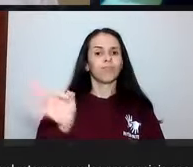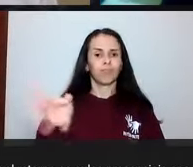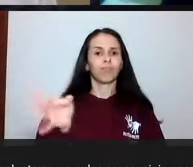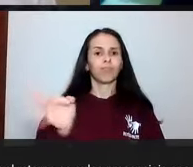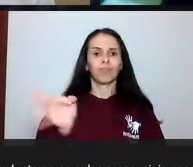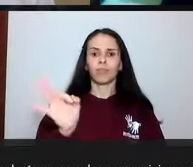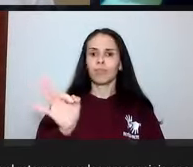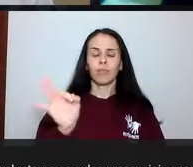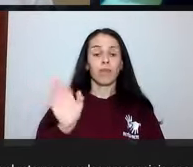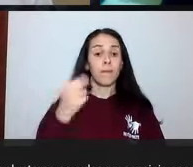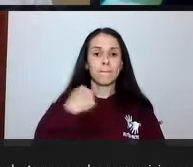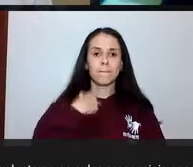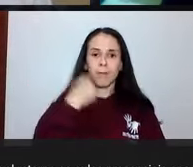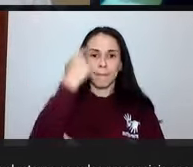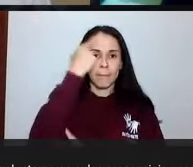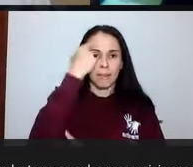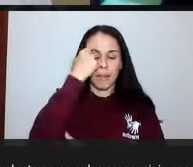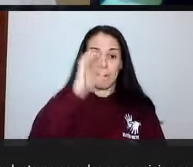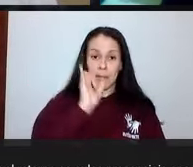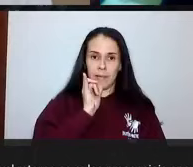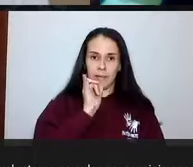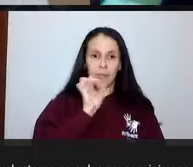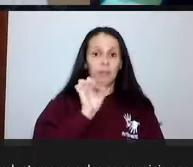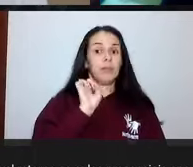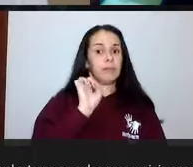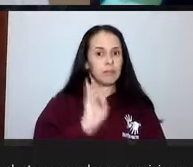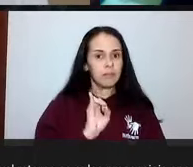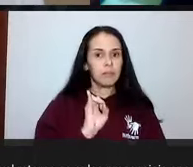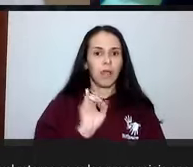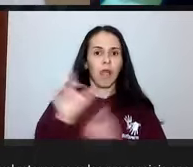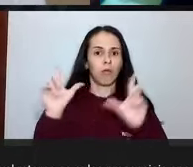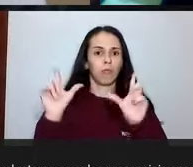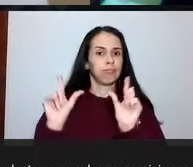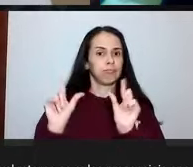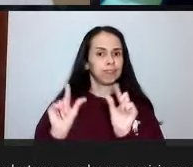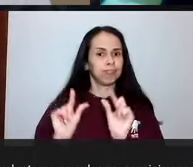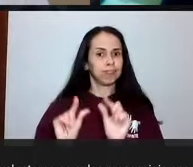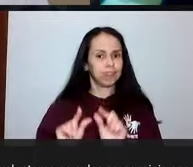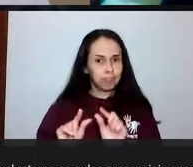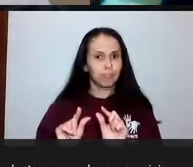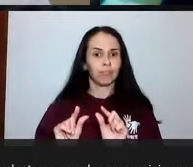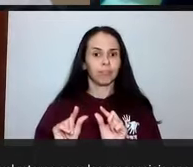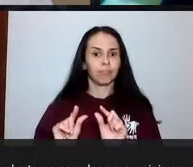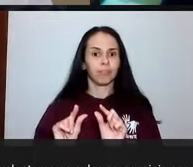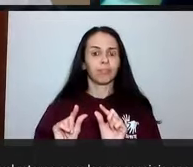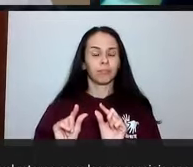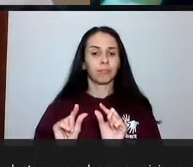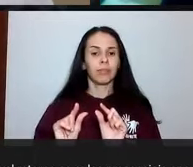pensemos nós que com um possível arrefecimento desta pandemia,